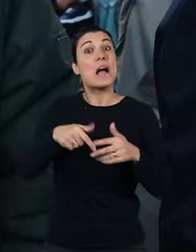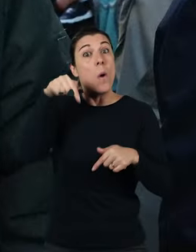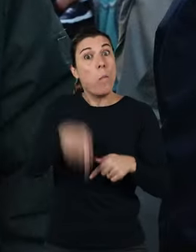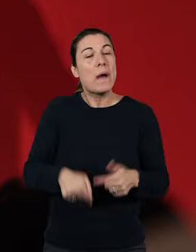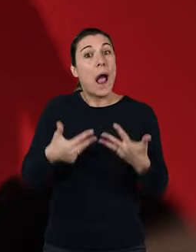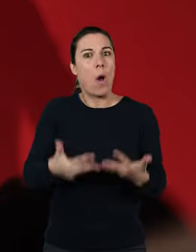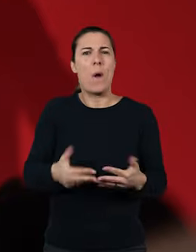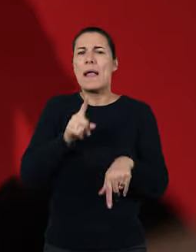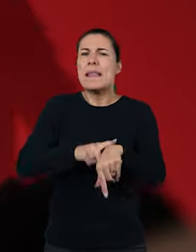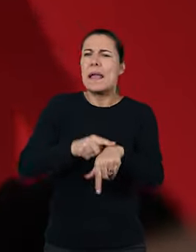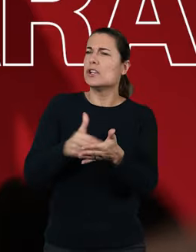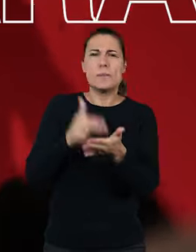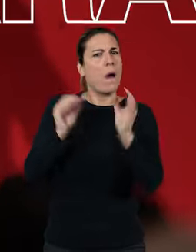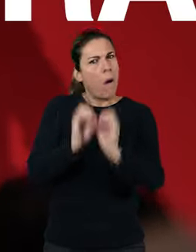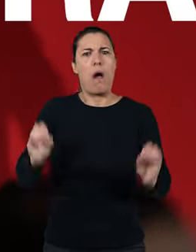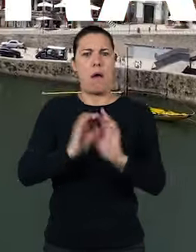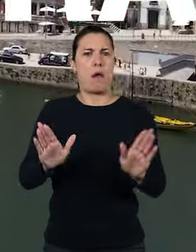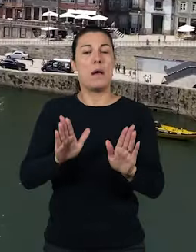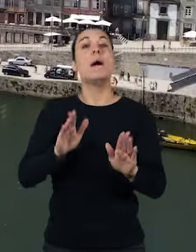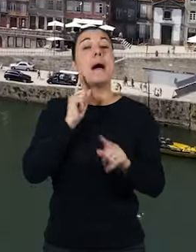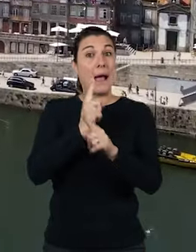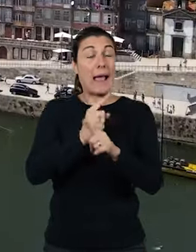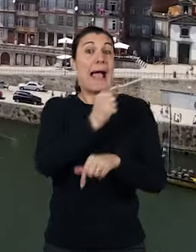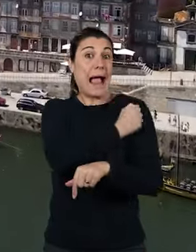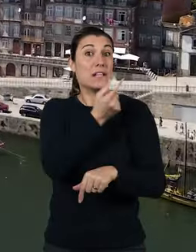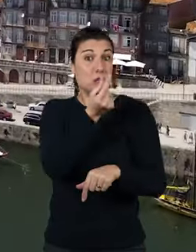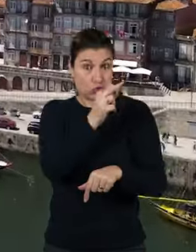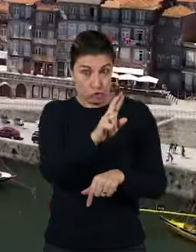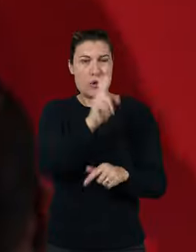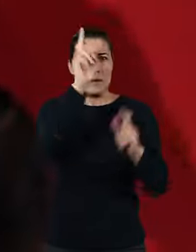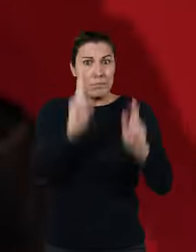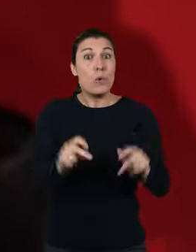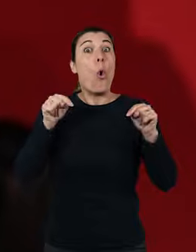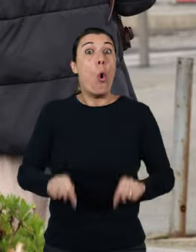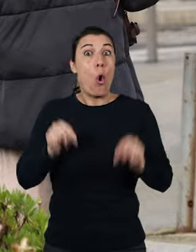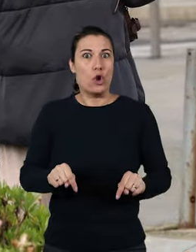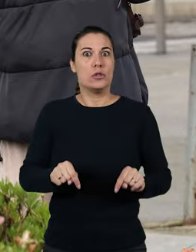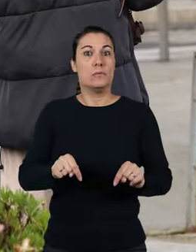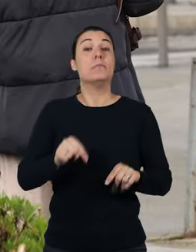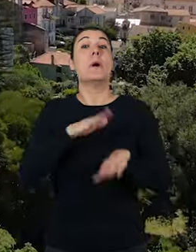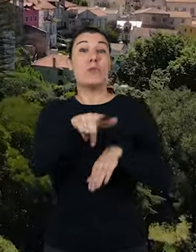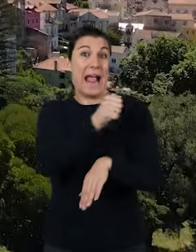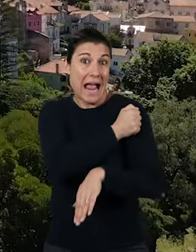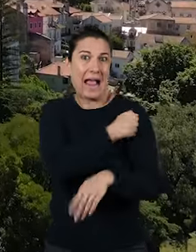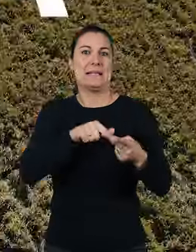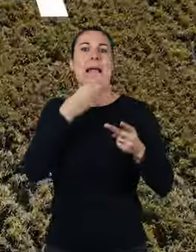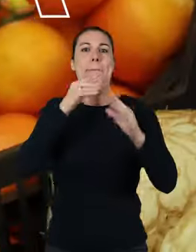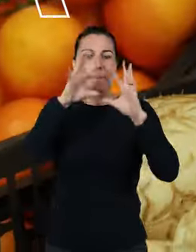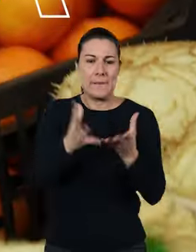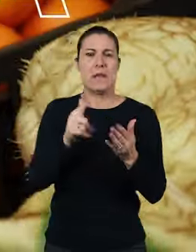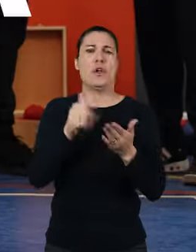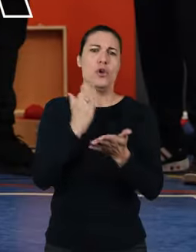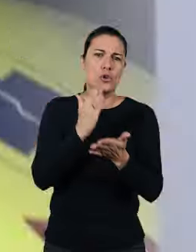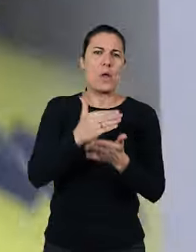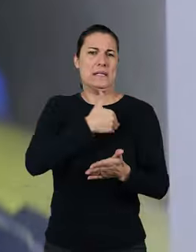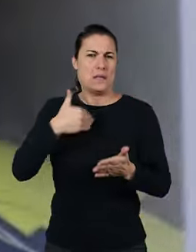agora. Não temos tempo para esperar. É preciso baixar os preços das casas hoje. E é por isso que na casa, como no planeta,